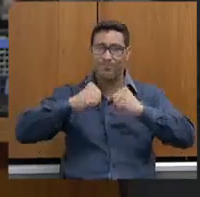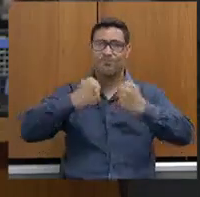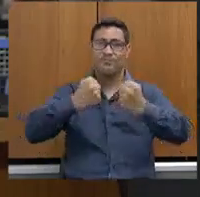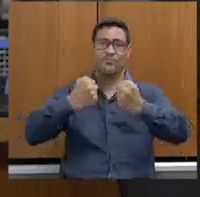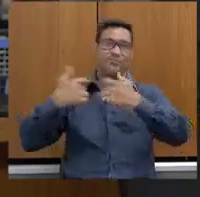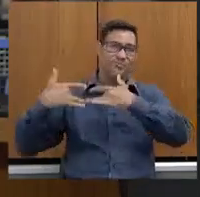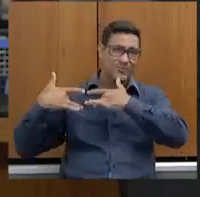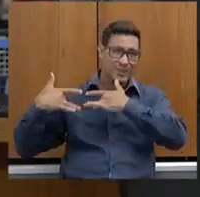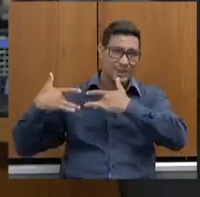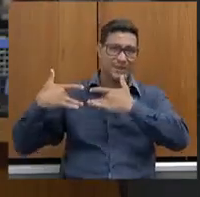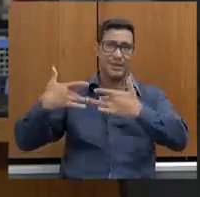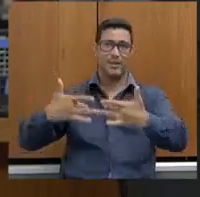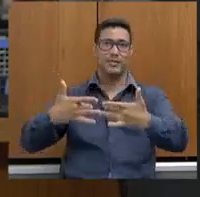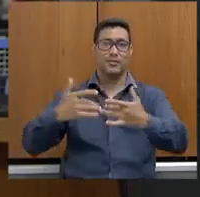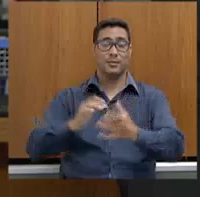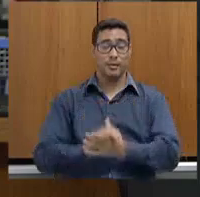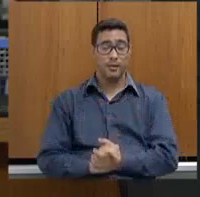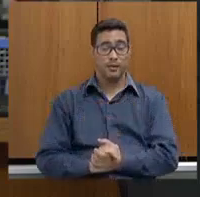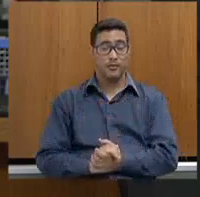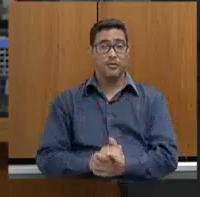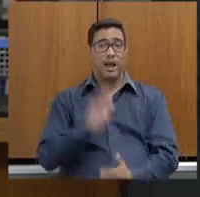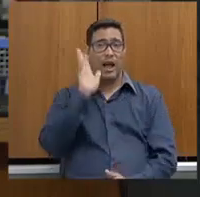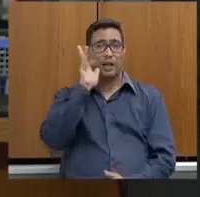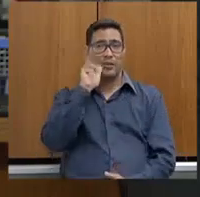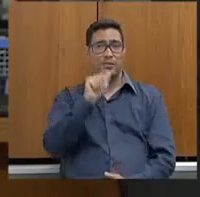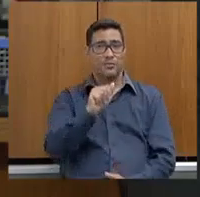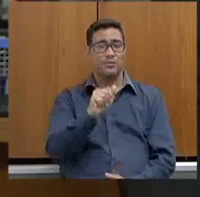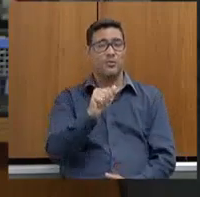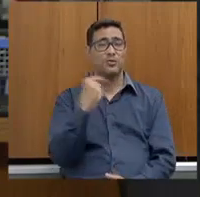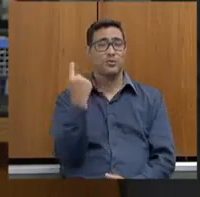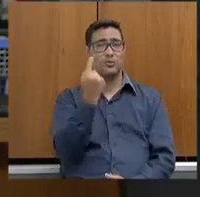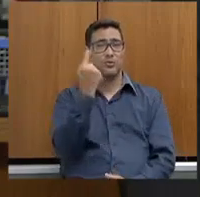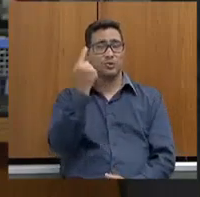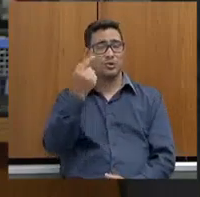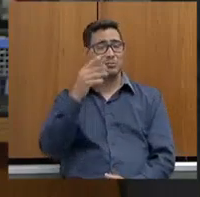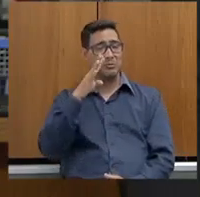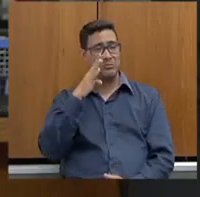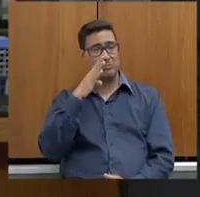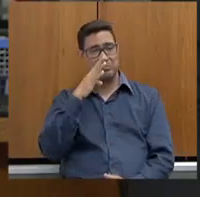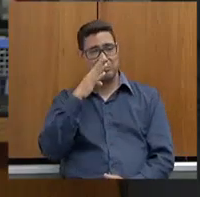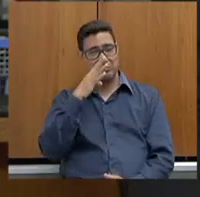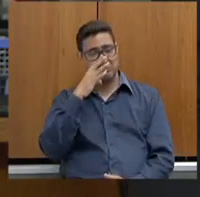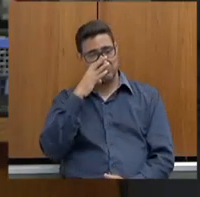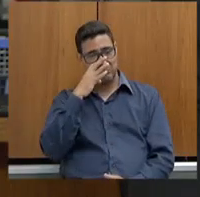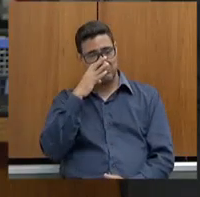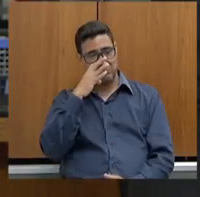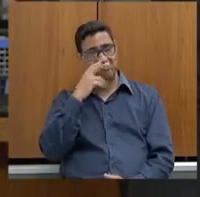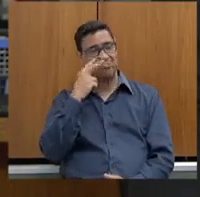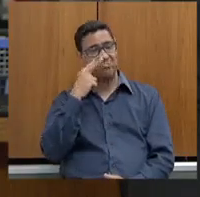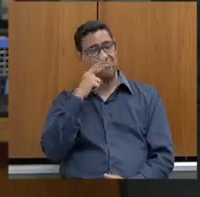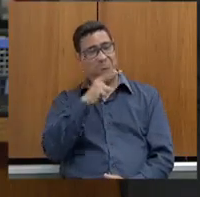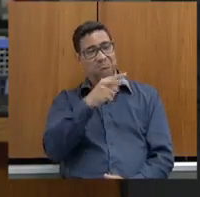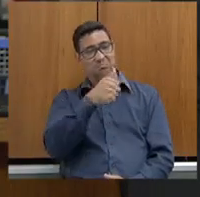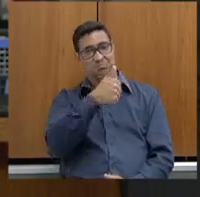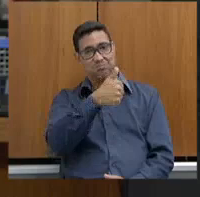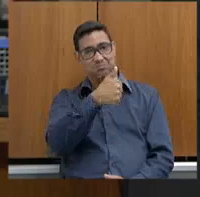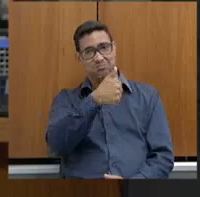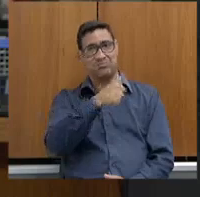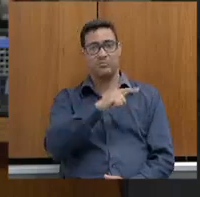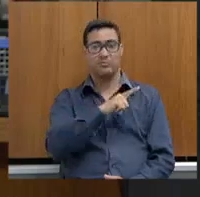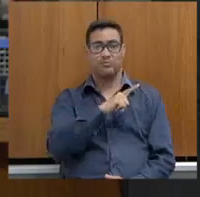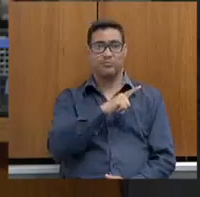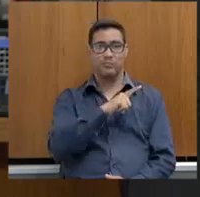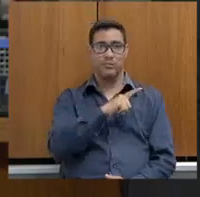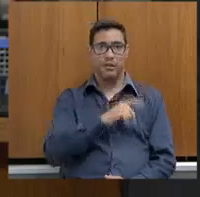impressionante que eu acho que todo mundo, aqui na casa, olha para você e enxerga a Comissão de Segurança Pública. é